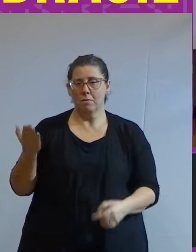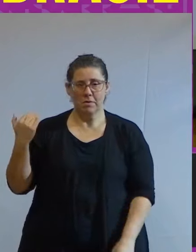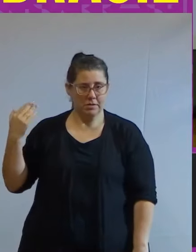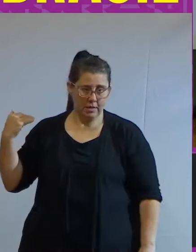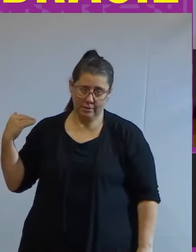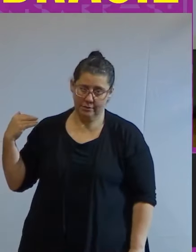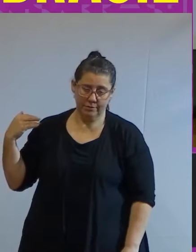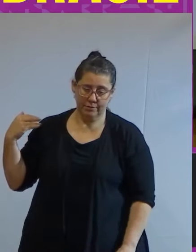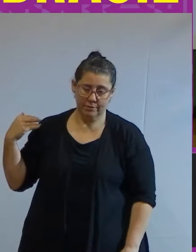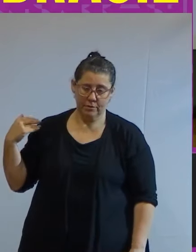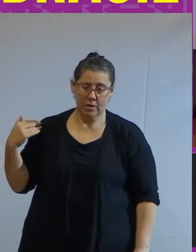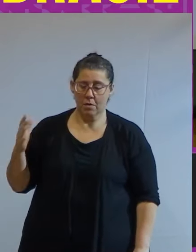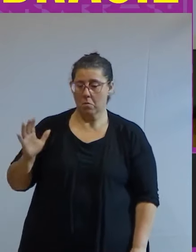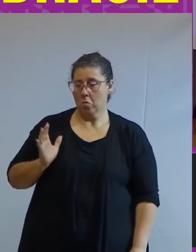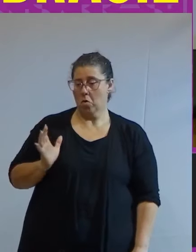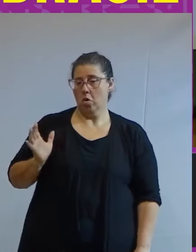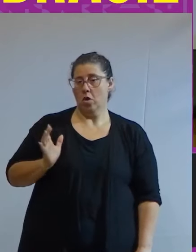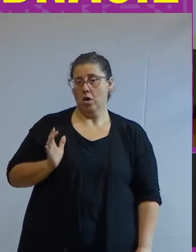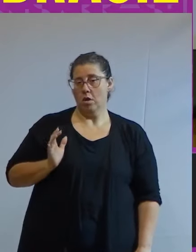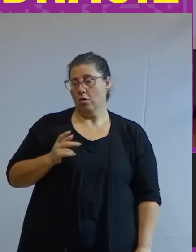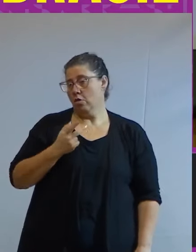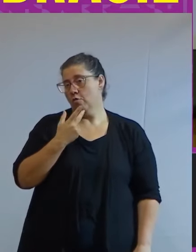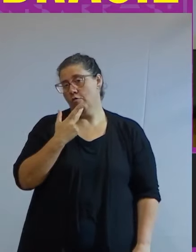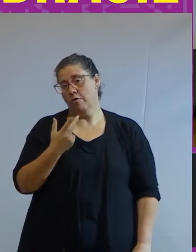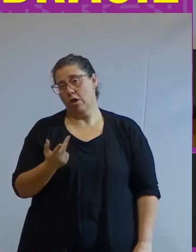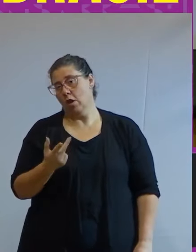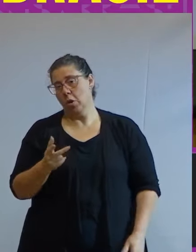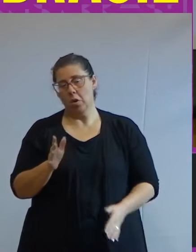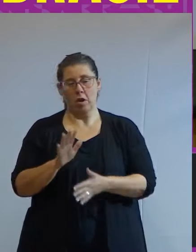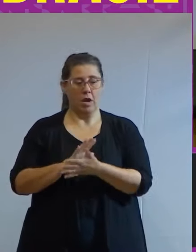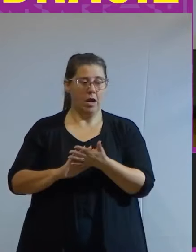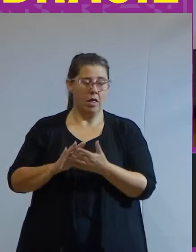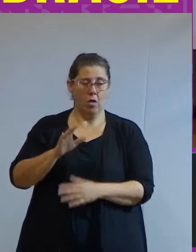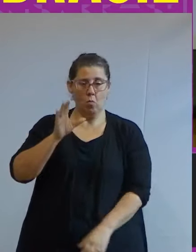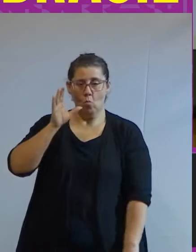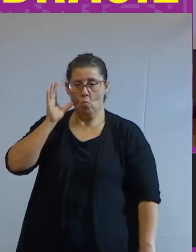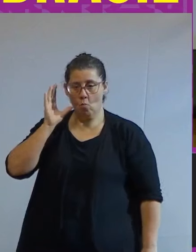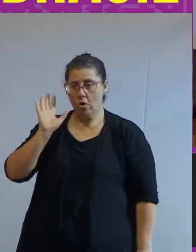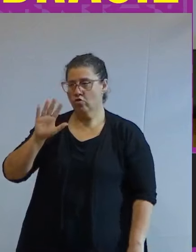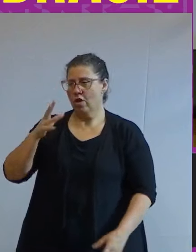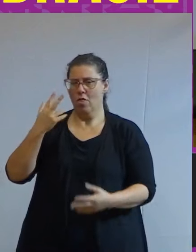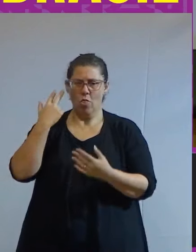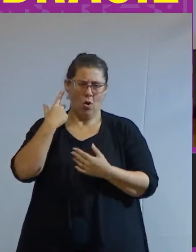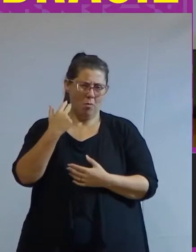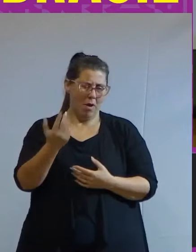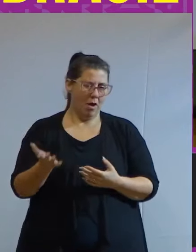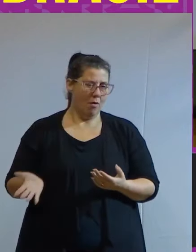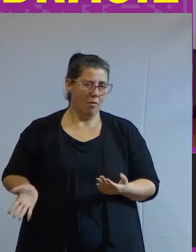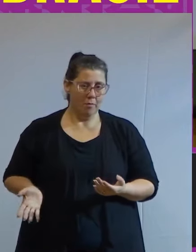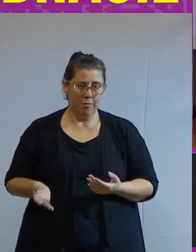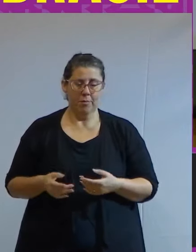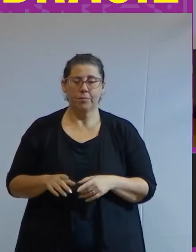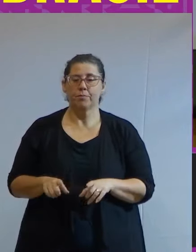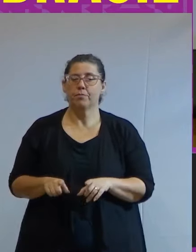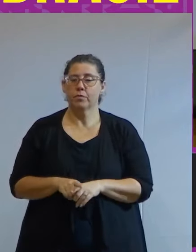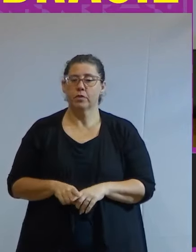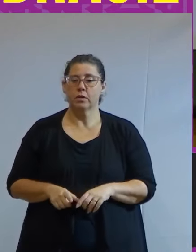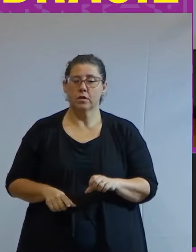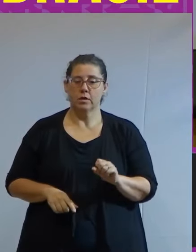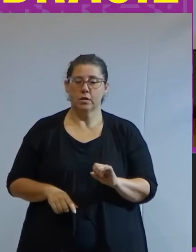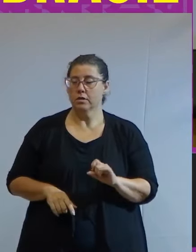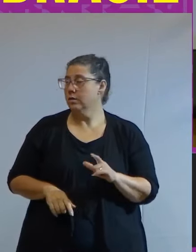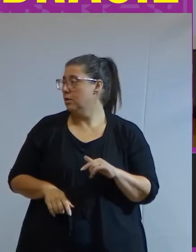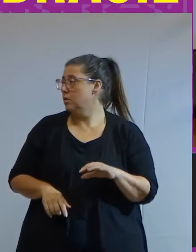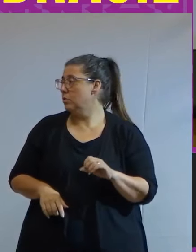a burguesia não falou e não fala sobre isso foi normalizado o Silvio de Almeida comentou muito bem no